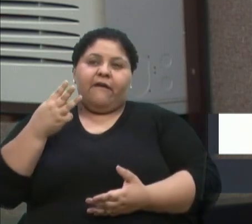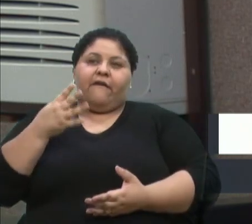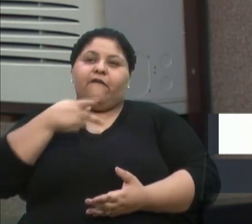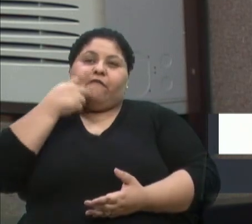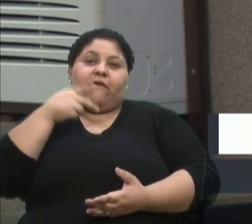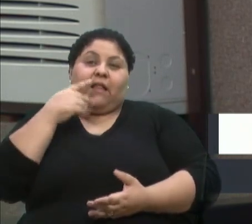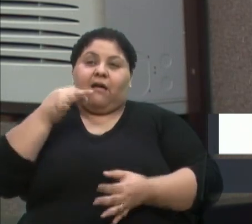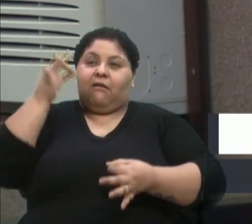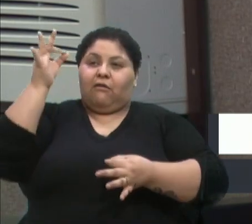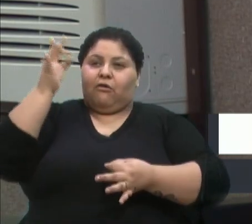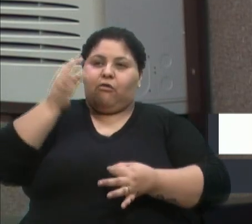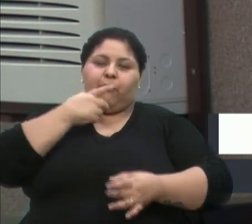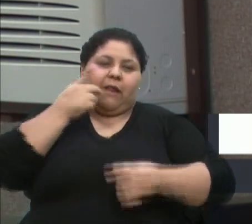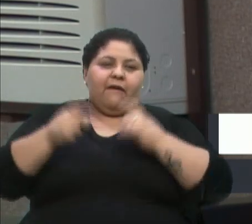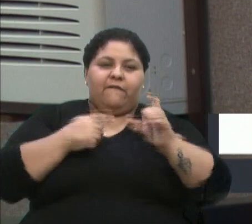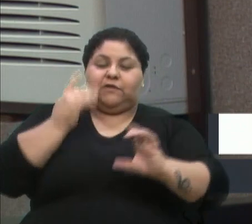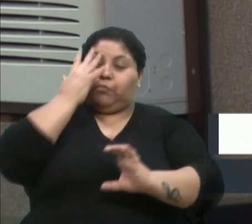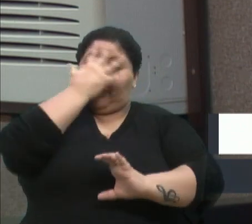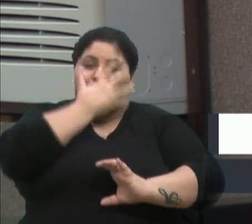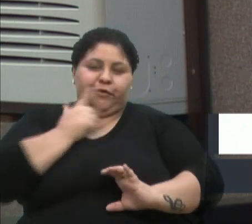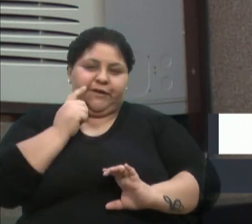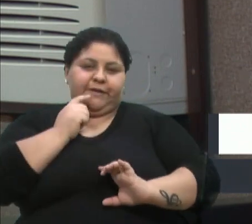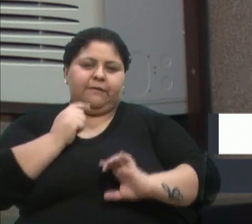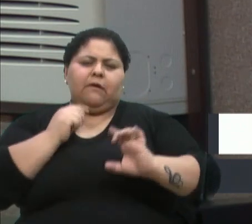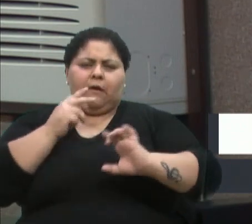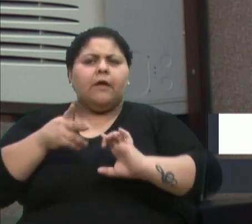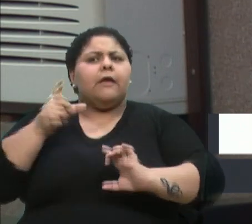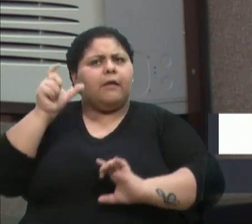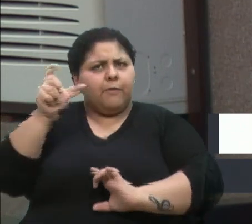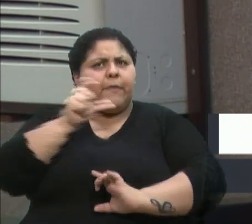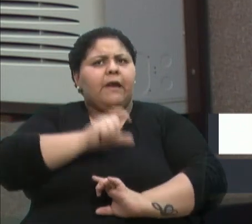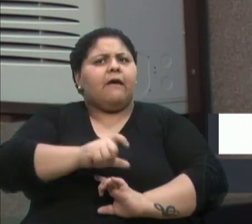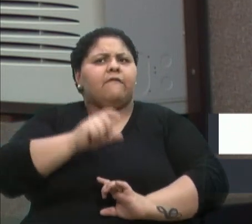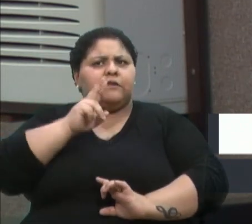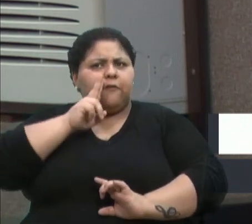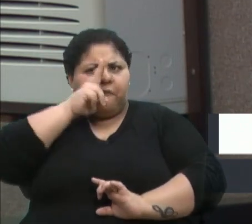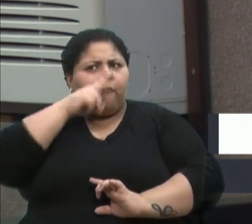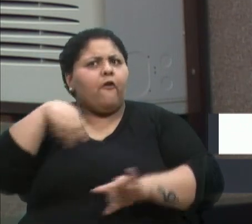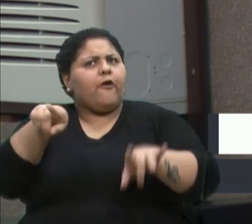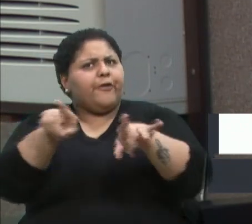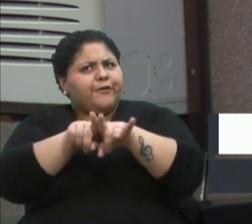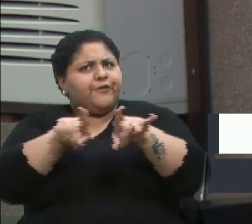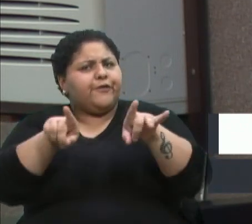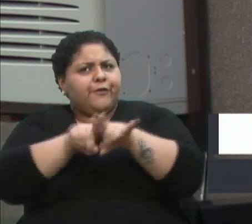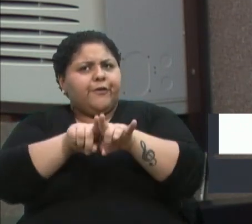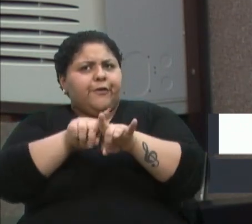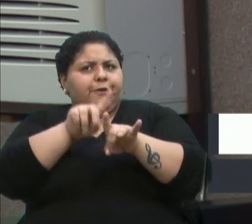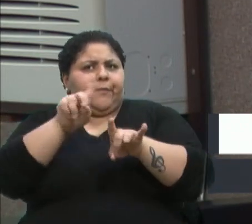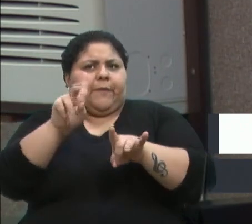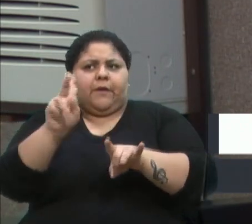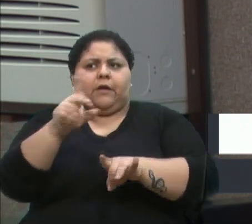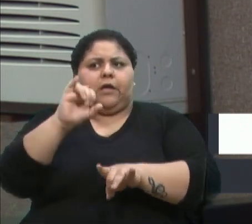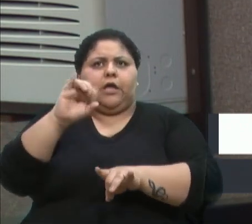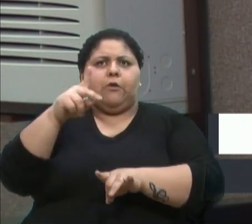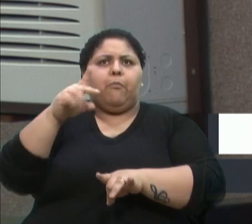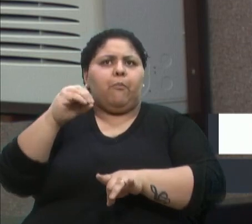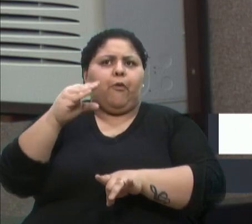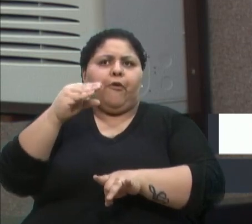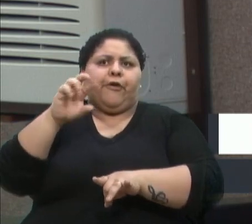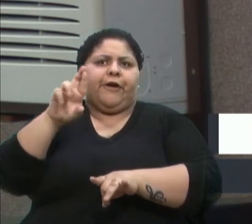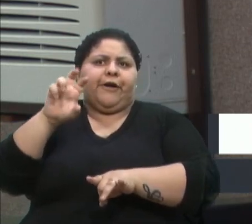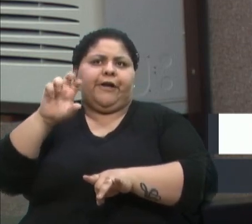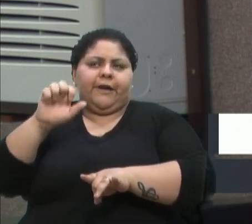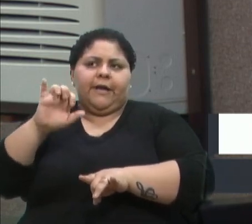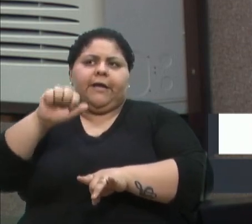palavras fortes, como eu ouvi aqui, como hipocrisia, como falastrão, como uma série de outras, de parole, enfim,